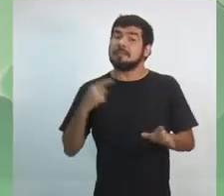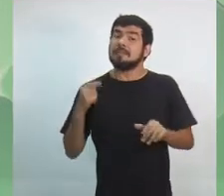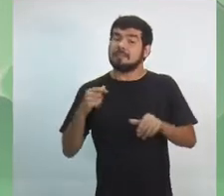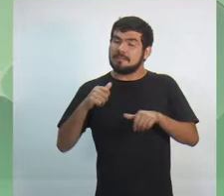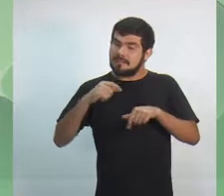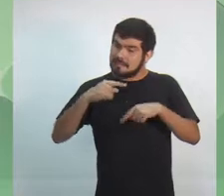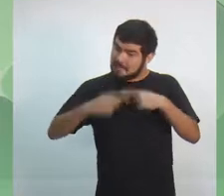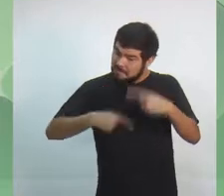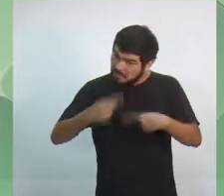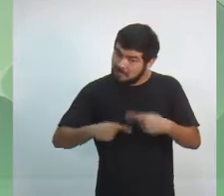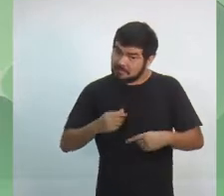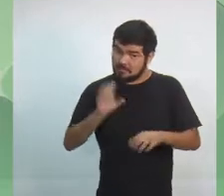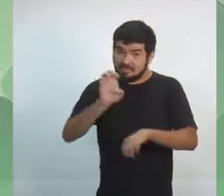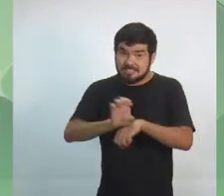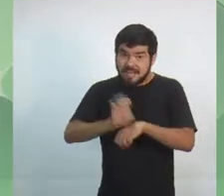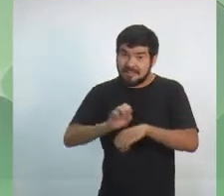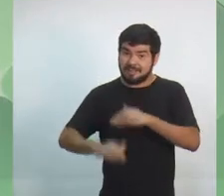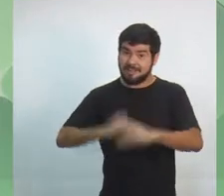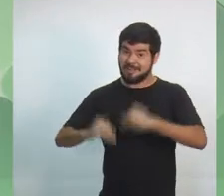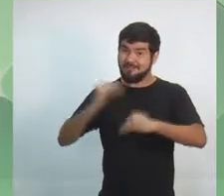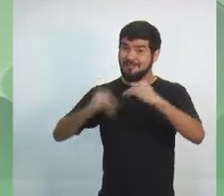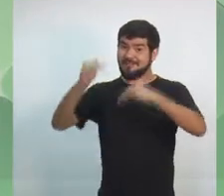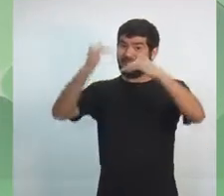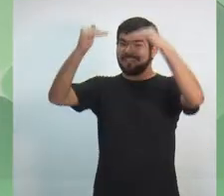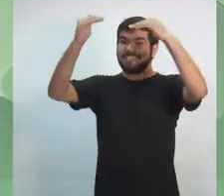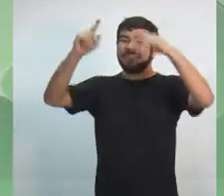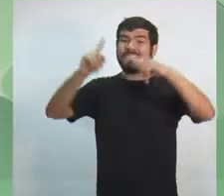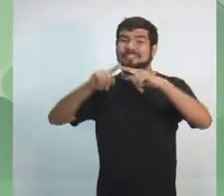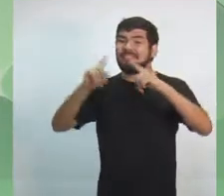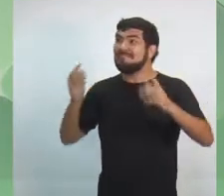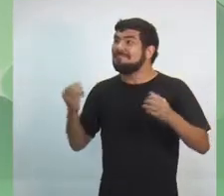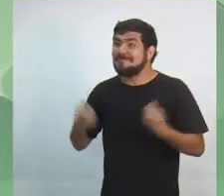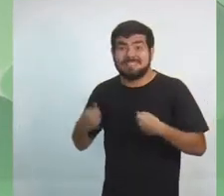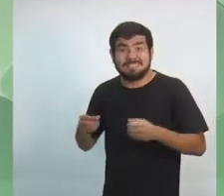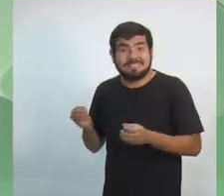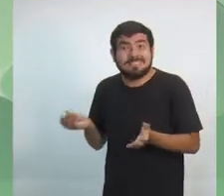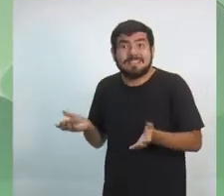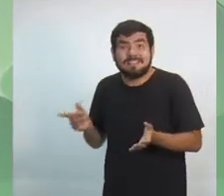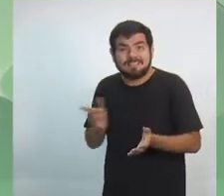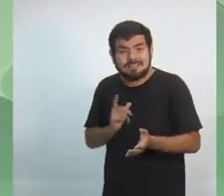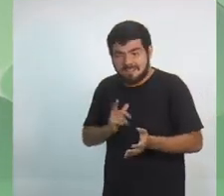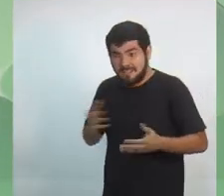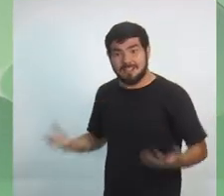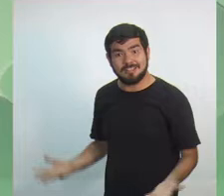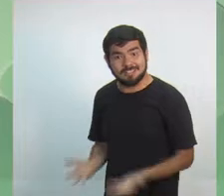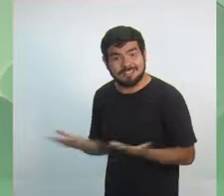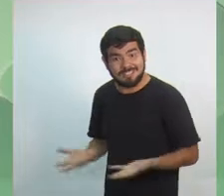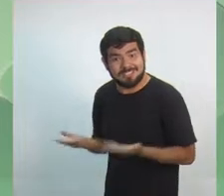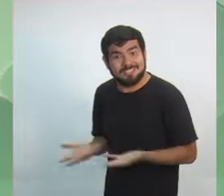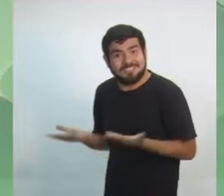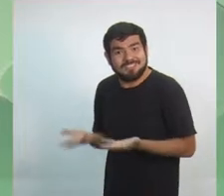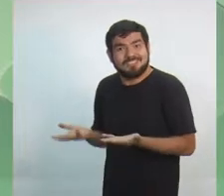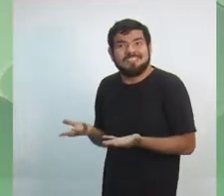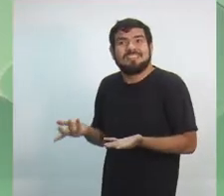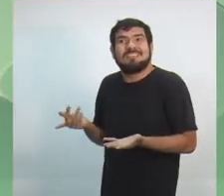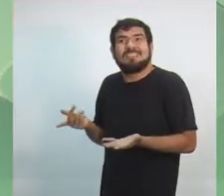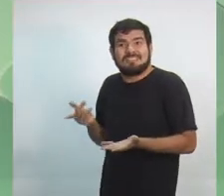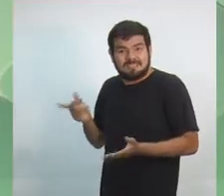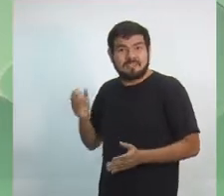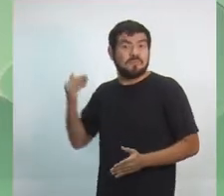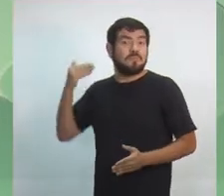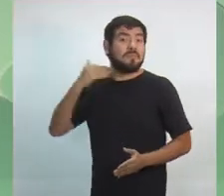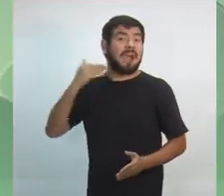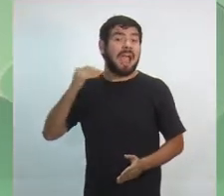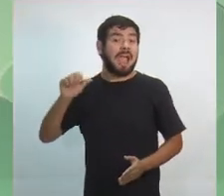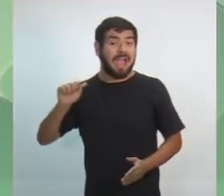estado. E aí é preciso que haja o incentivo, através da empresa de fomento do estado,